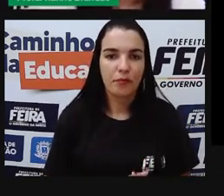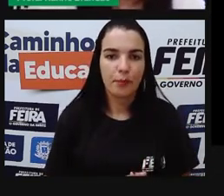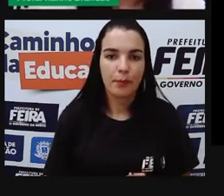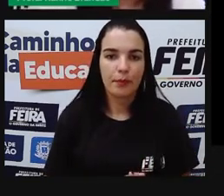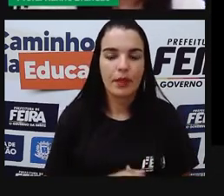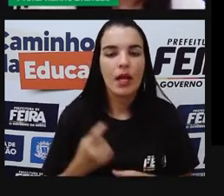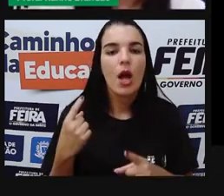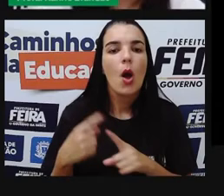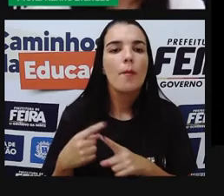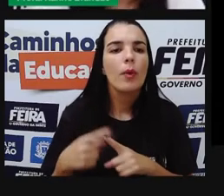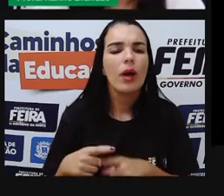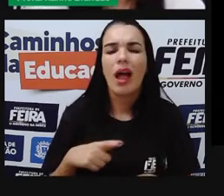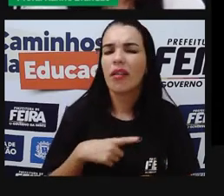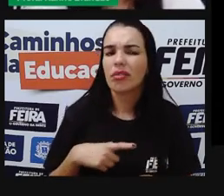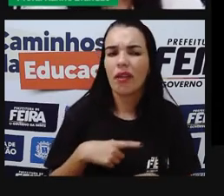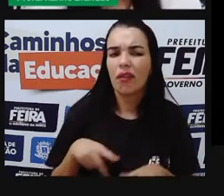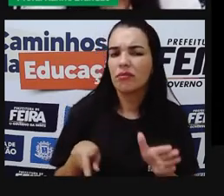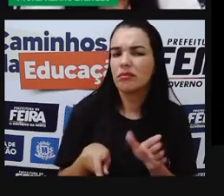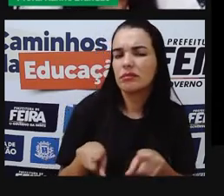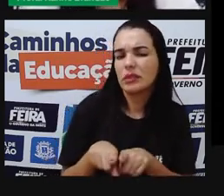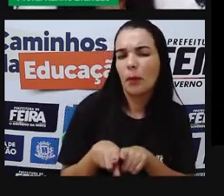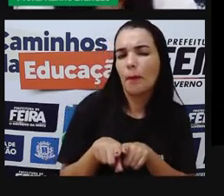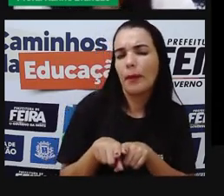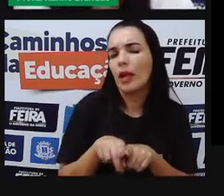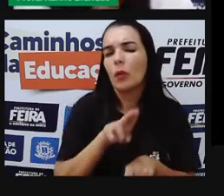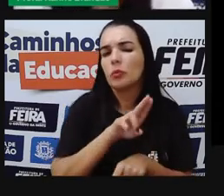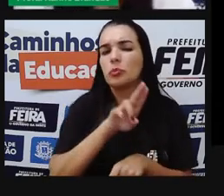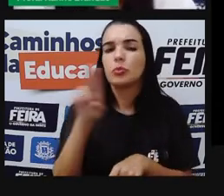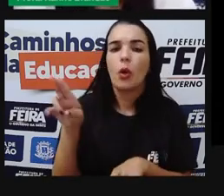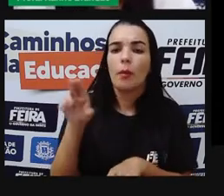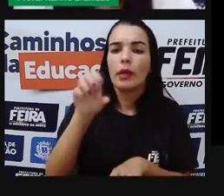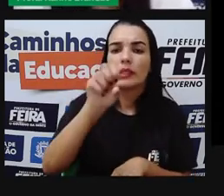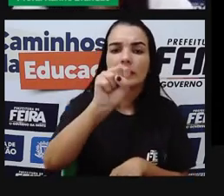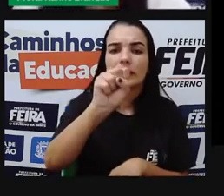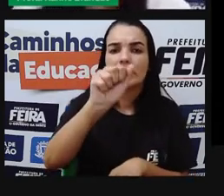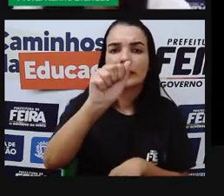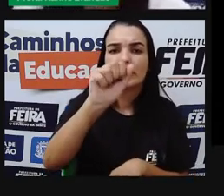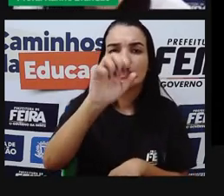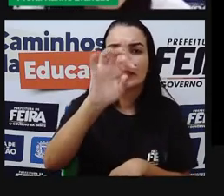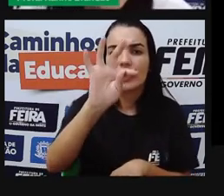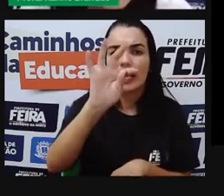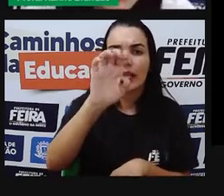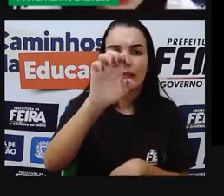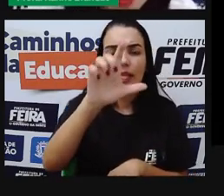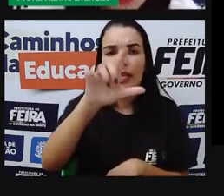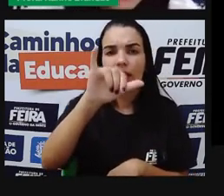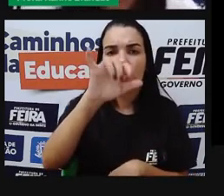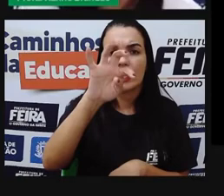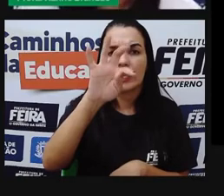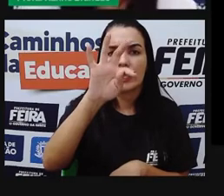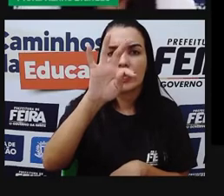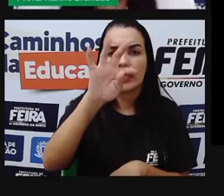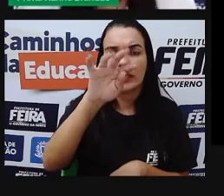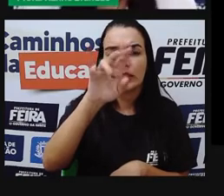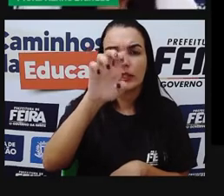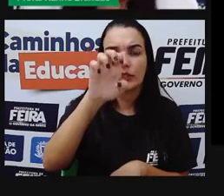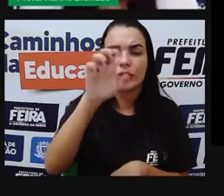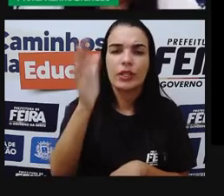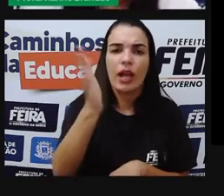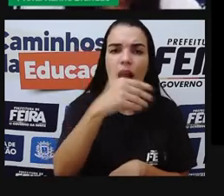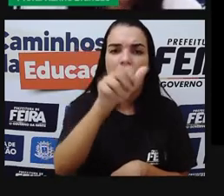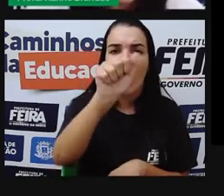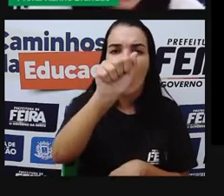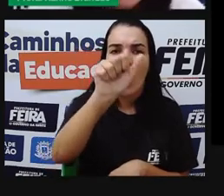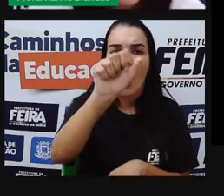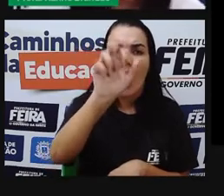Por que existe também uma outra classificação, que a gente vai chamar de satélite artificial? O que é um satélite